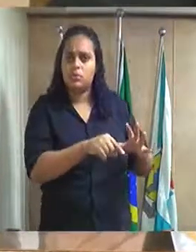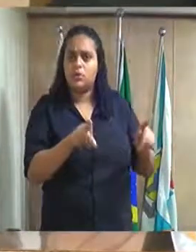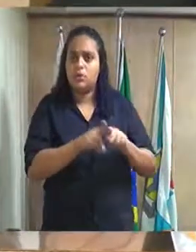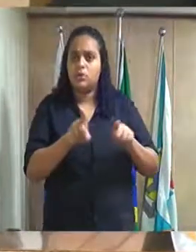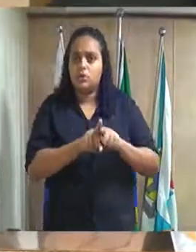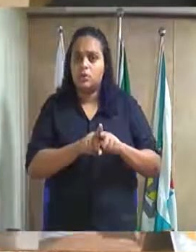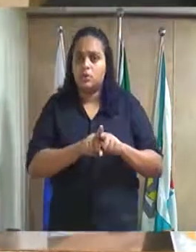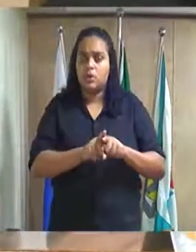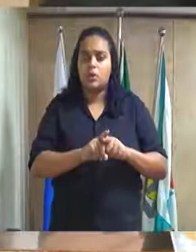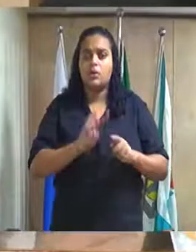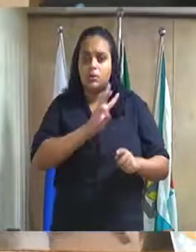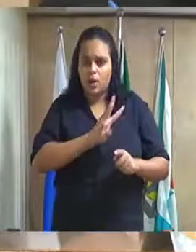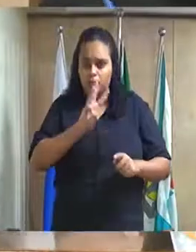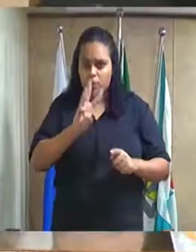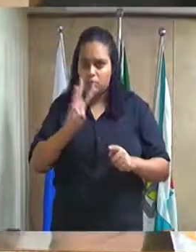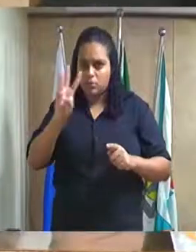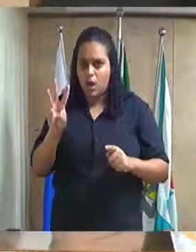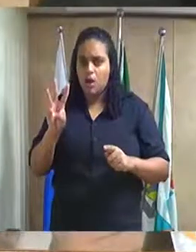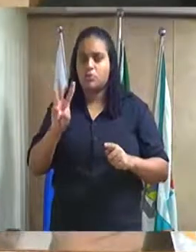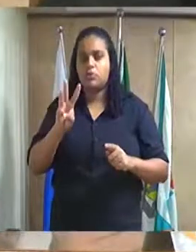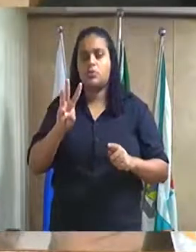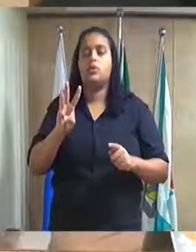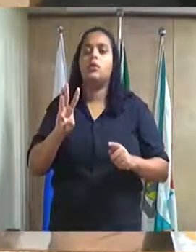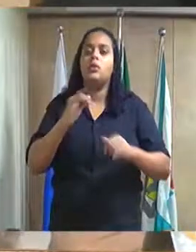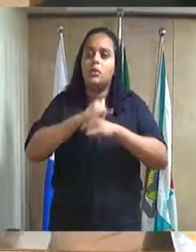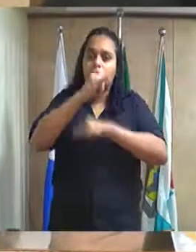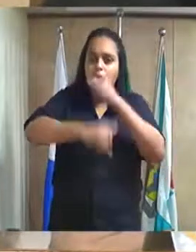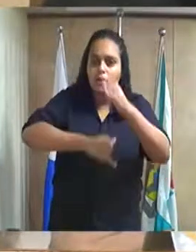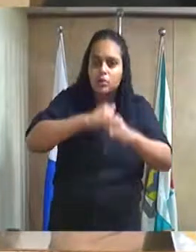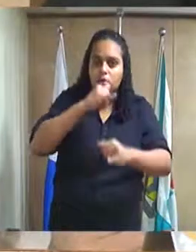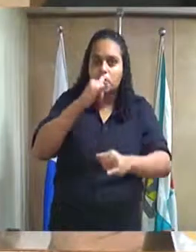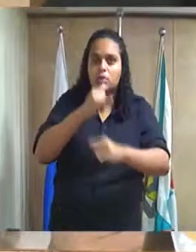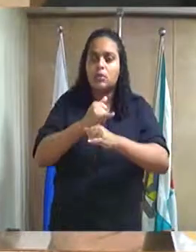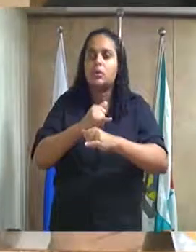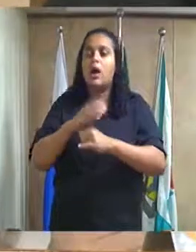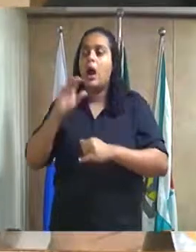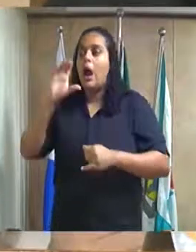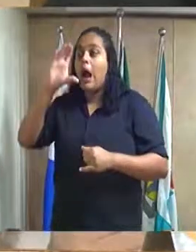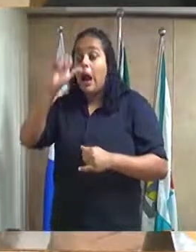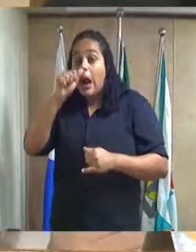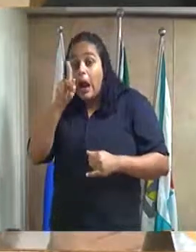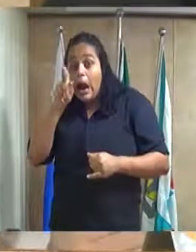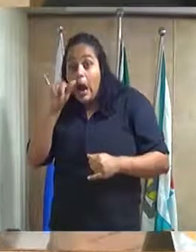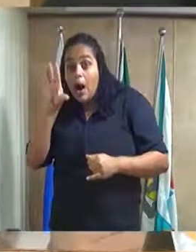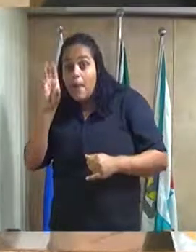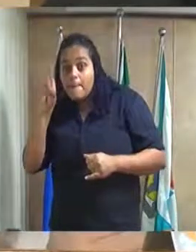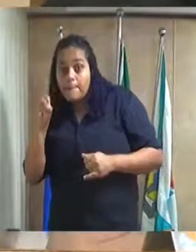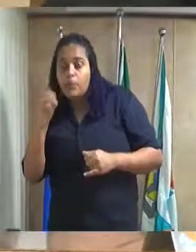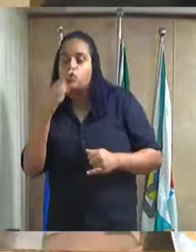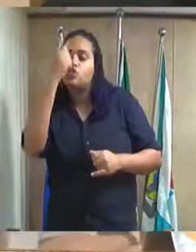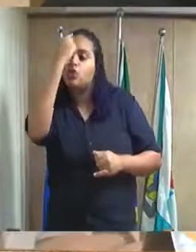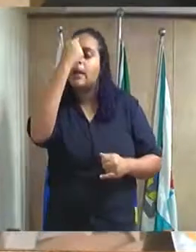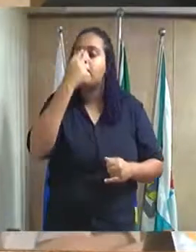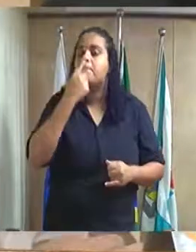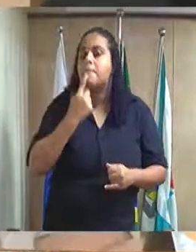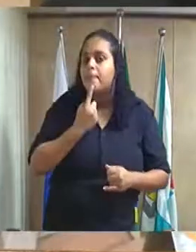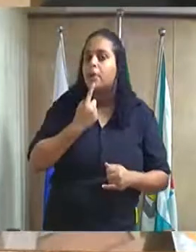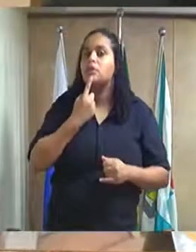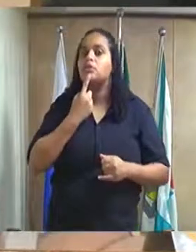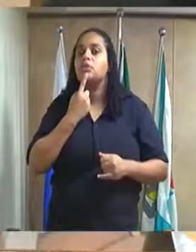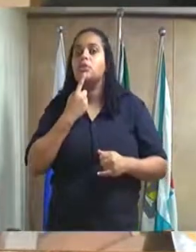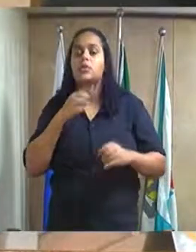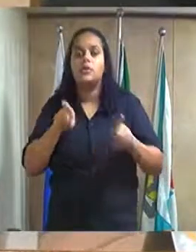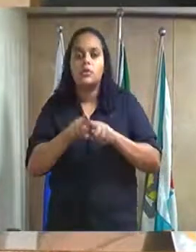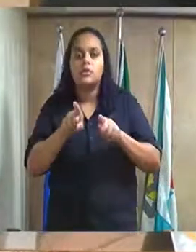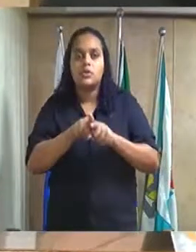Prefeitura Municipal de Duque de Caxias, uma aba ou campo para o envio de imagens, visando imprimir